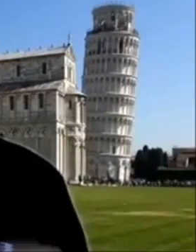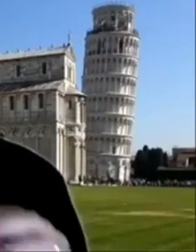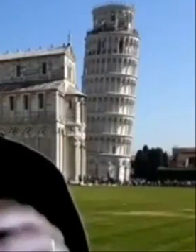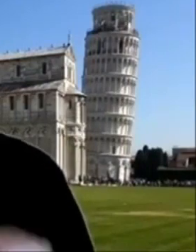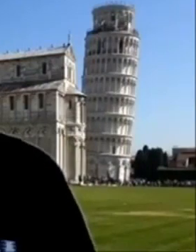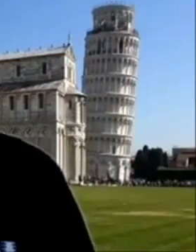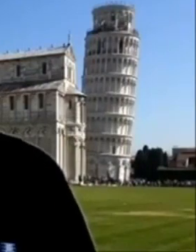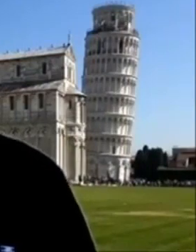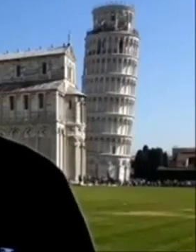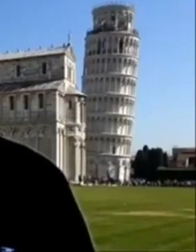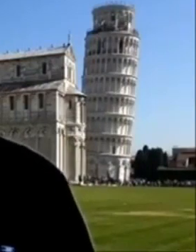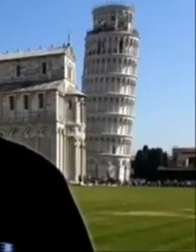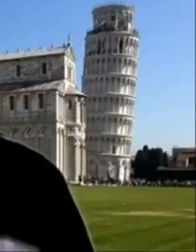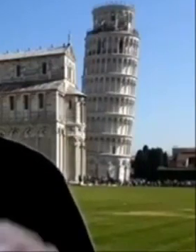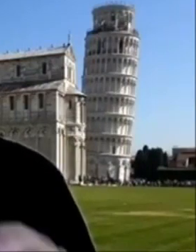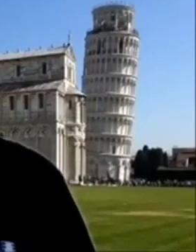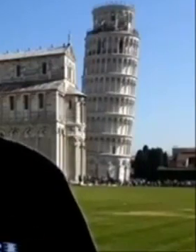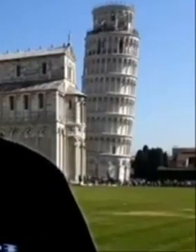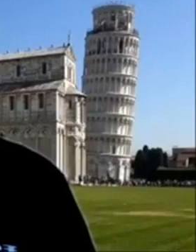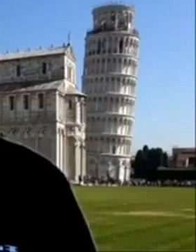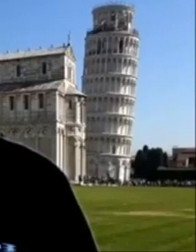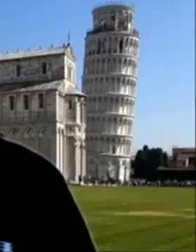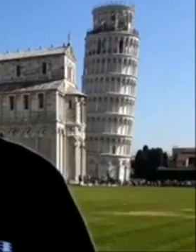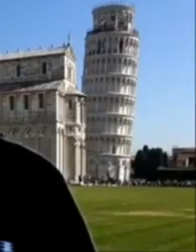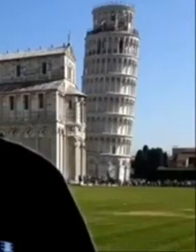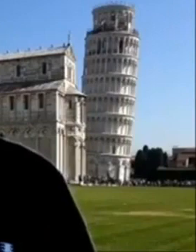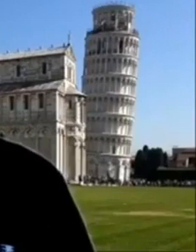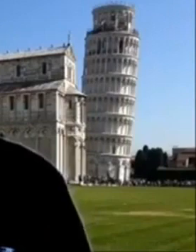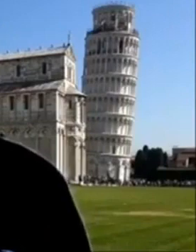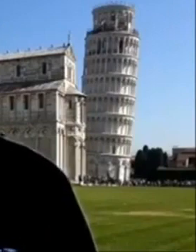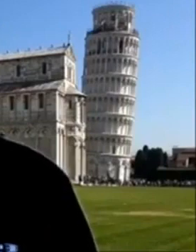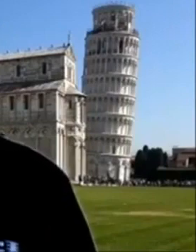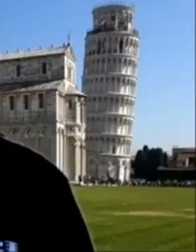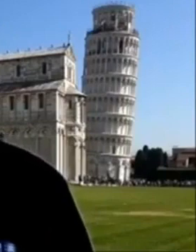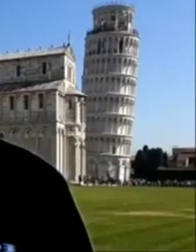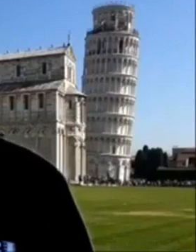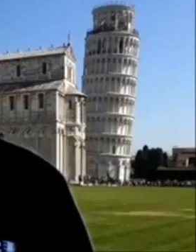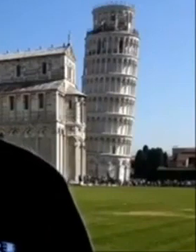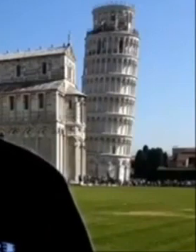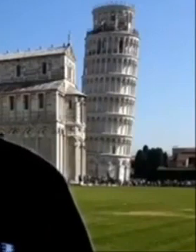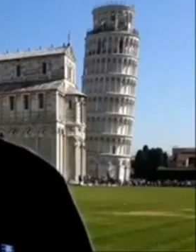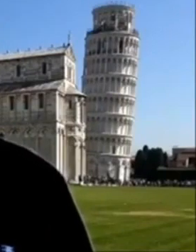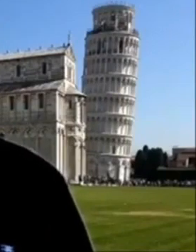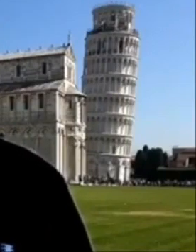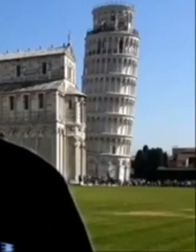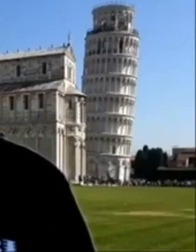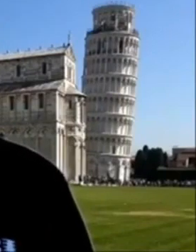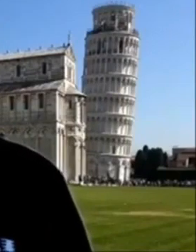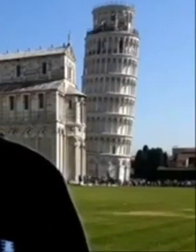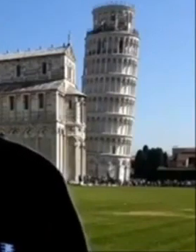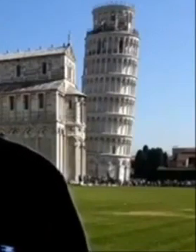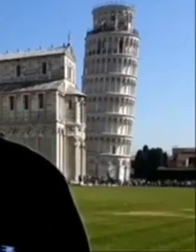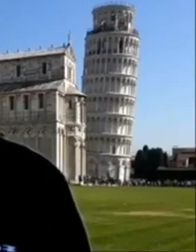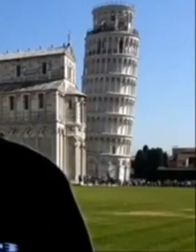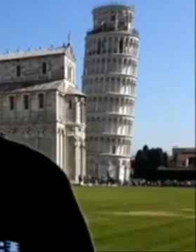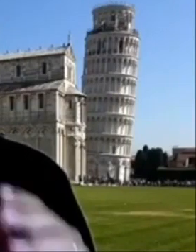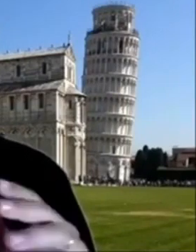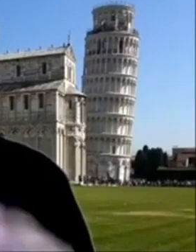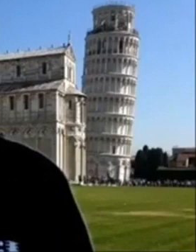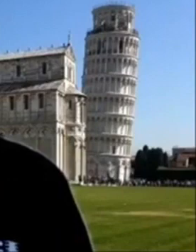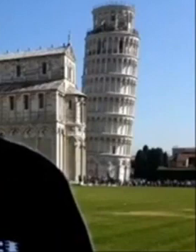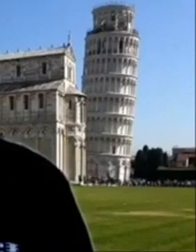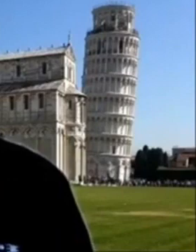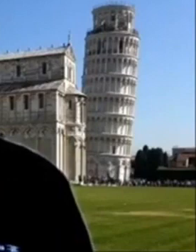trabalhar especificamente com documentos. Nós vamos ver aí quatro documentos de escritório.